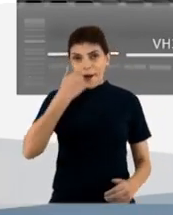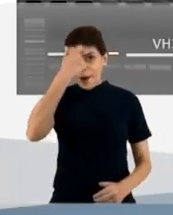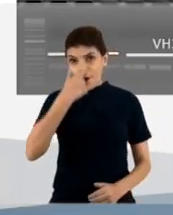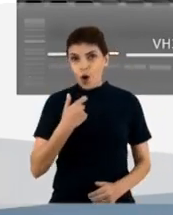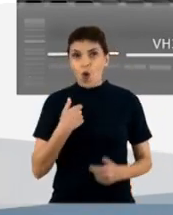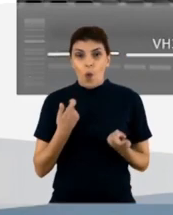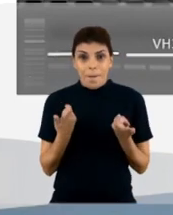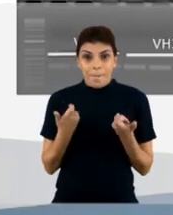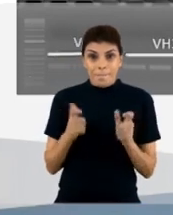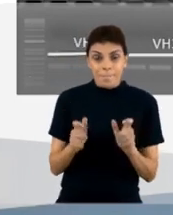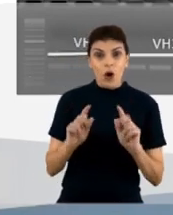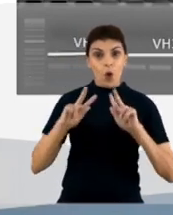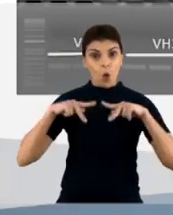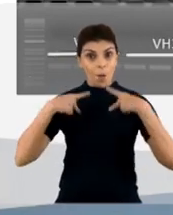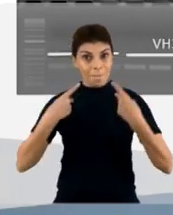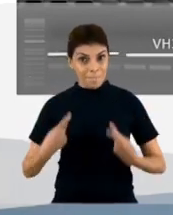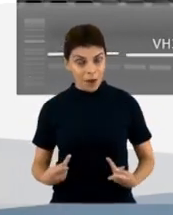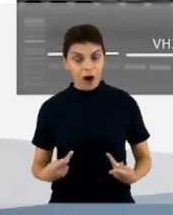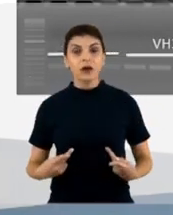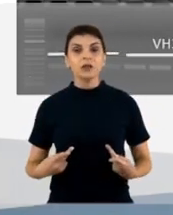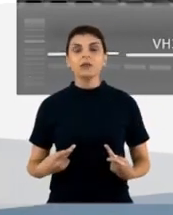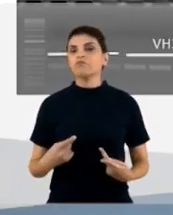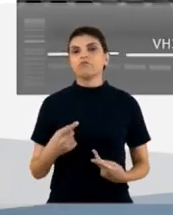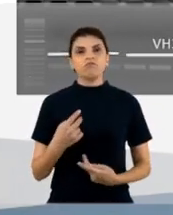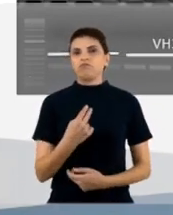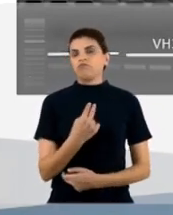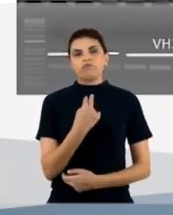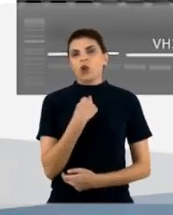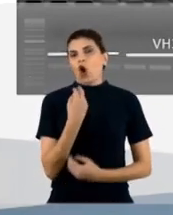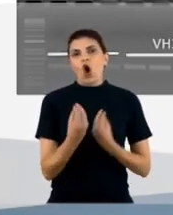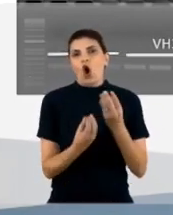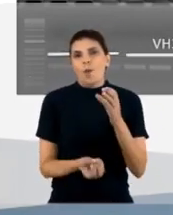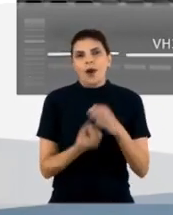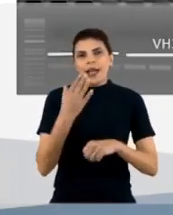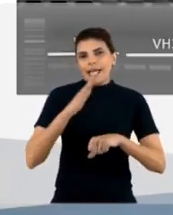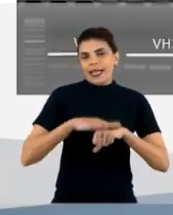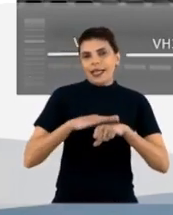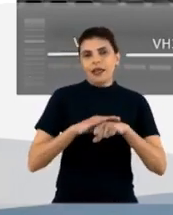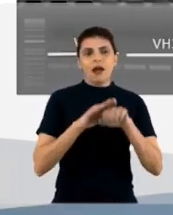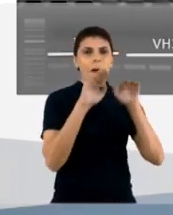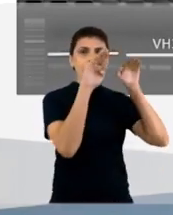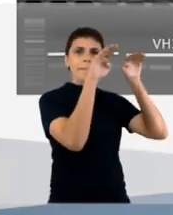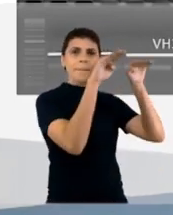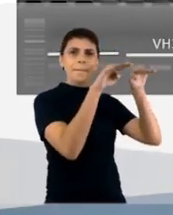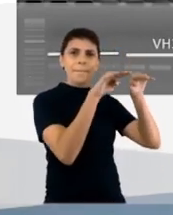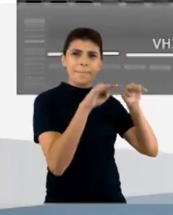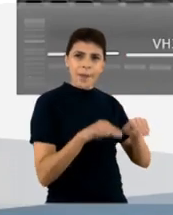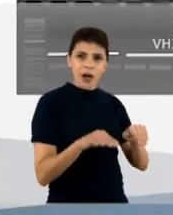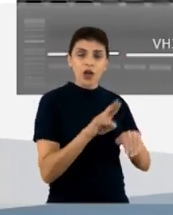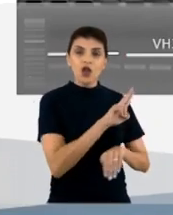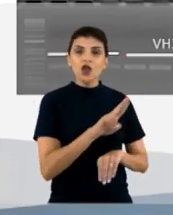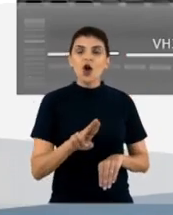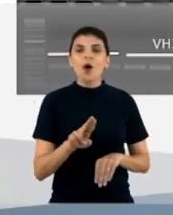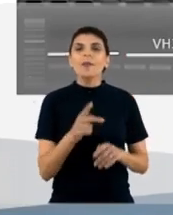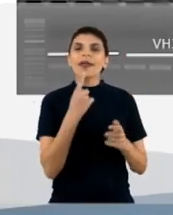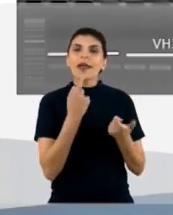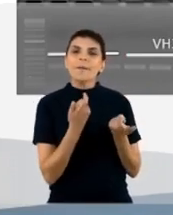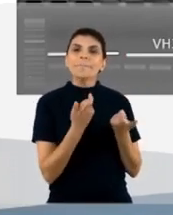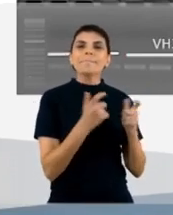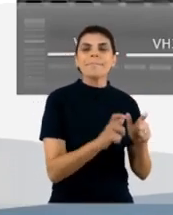monoclonal contra uma molécula humana, nós não temos como construir bibliotecas que nós chamamos de imunes,